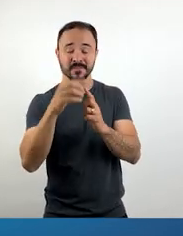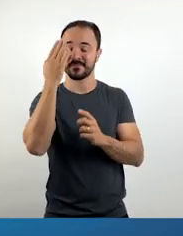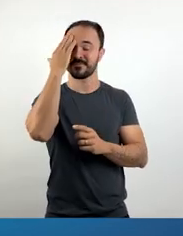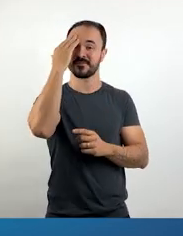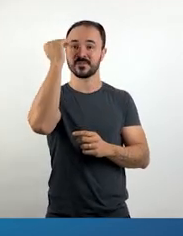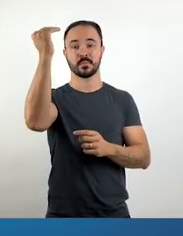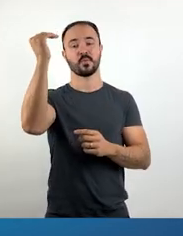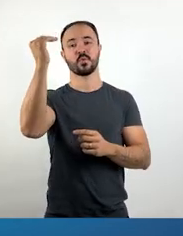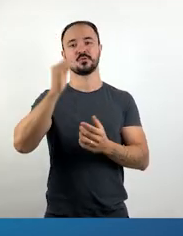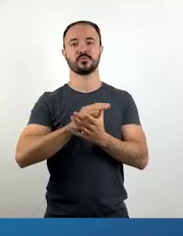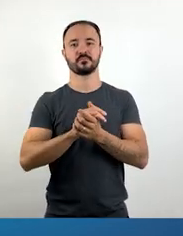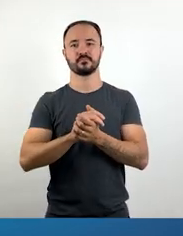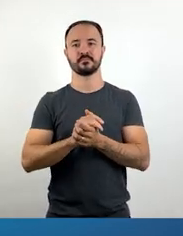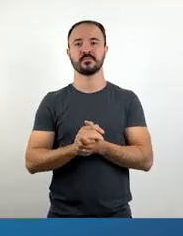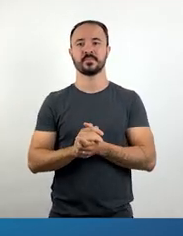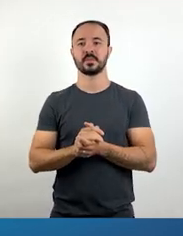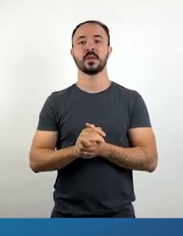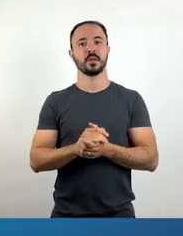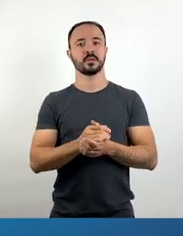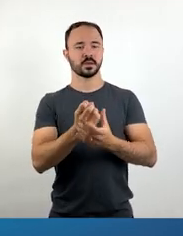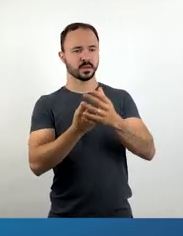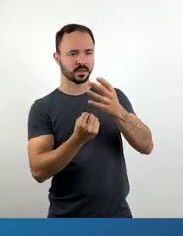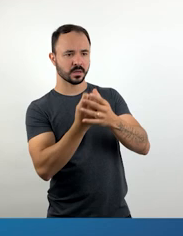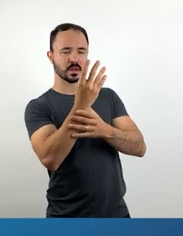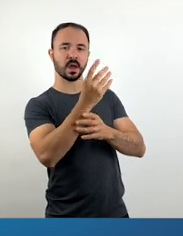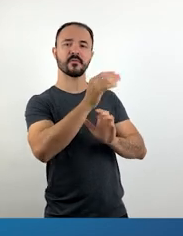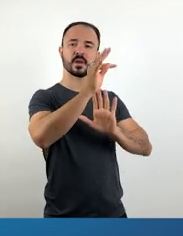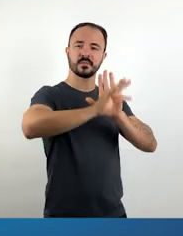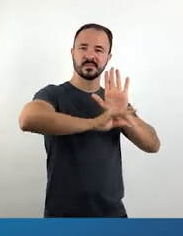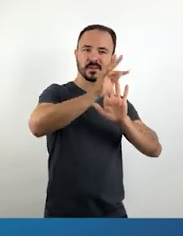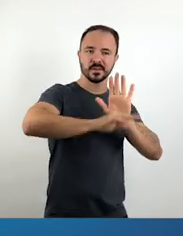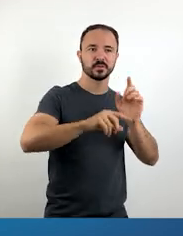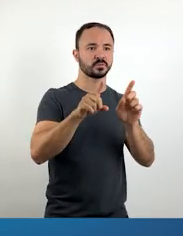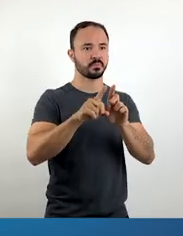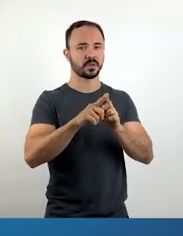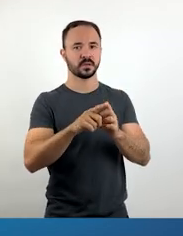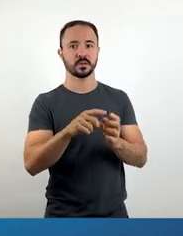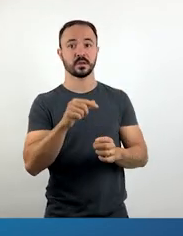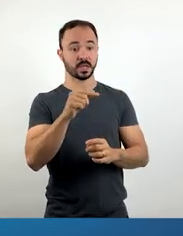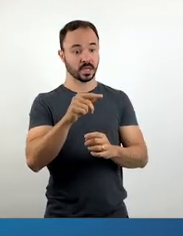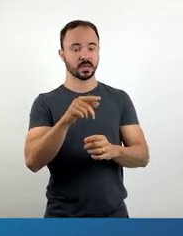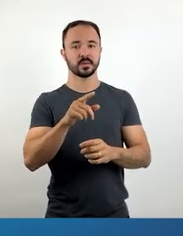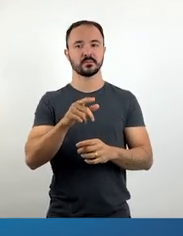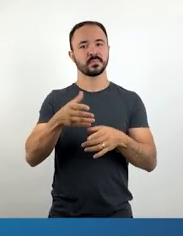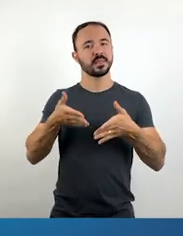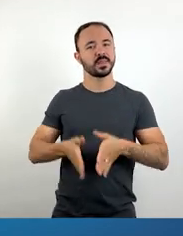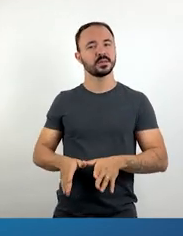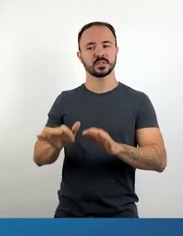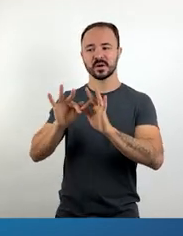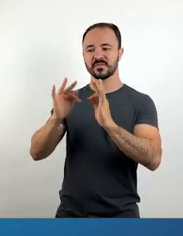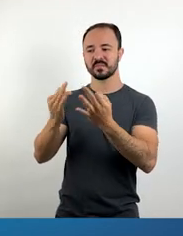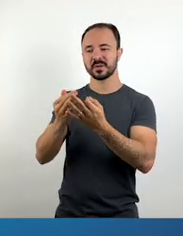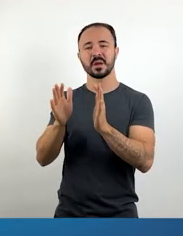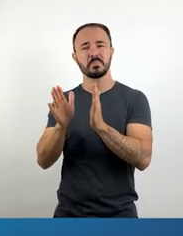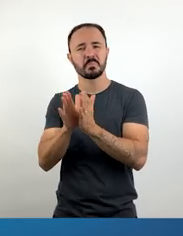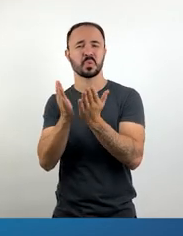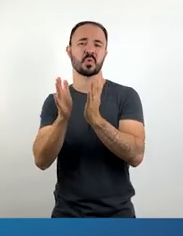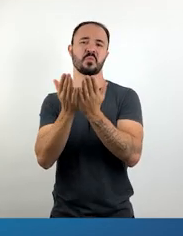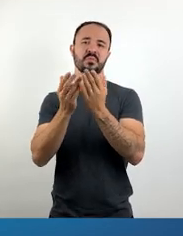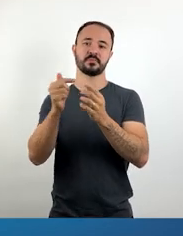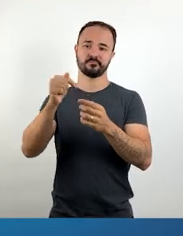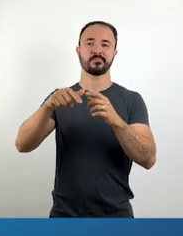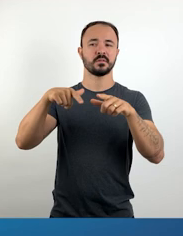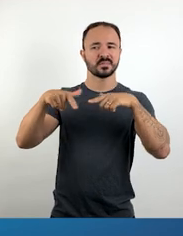cordel. Nascido no Ceará, Patativa era filho de uma família pobre e trabalhava na roça. Uma